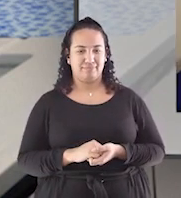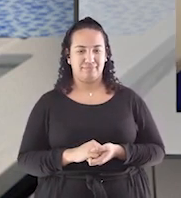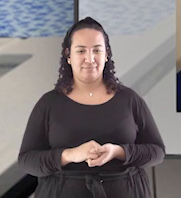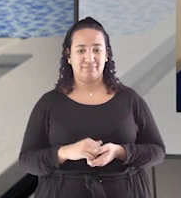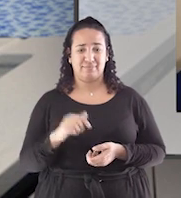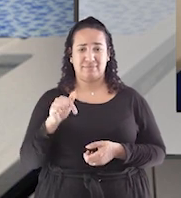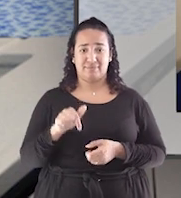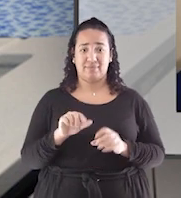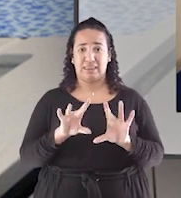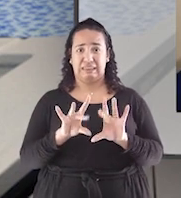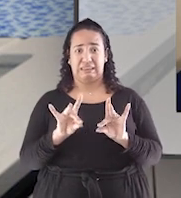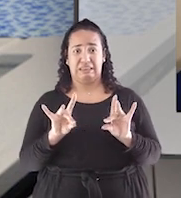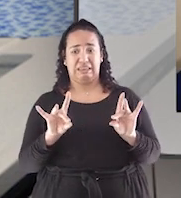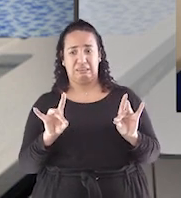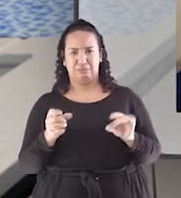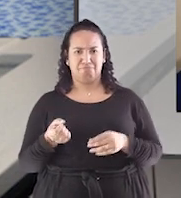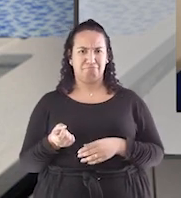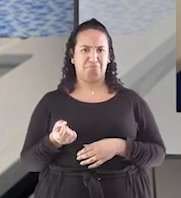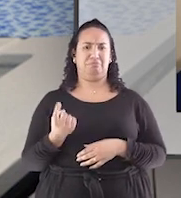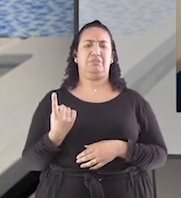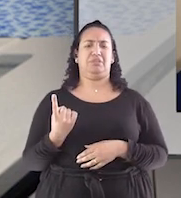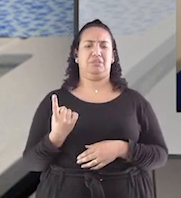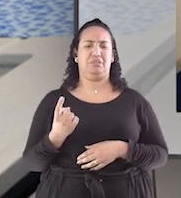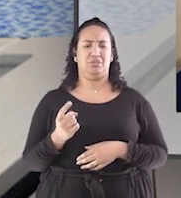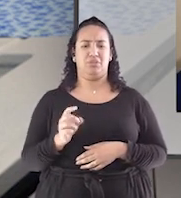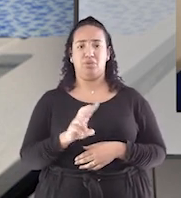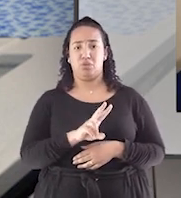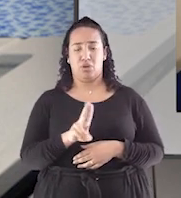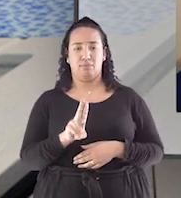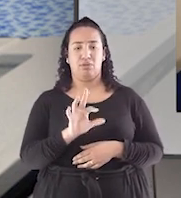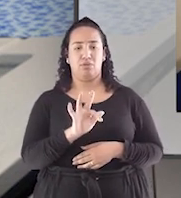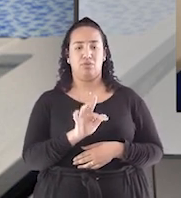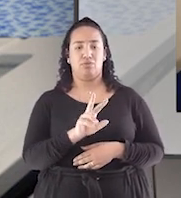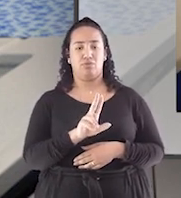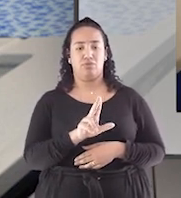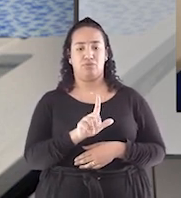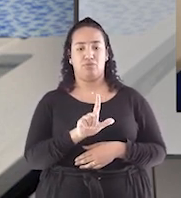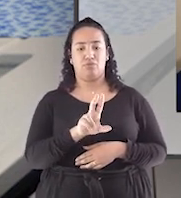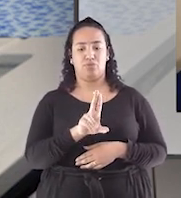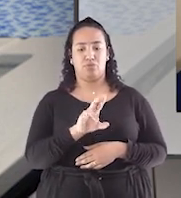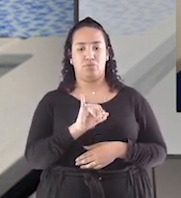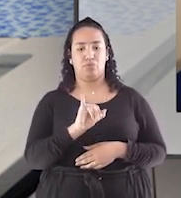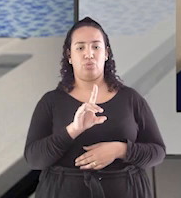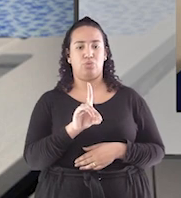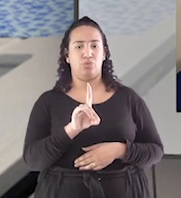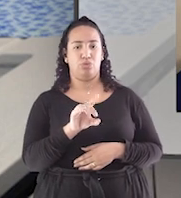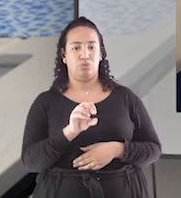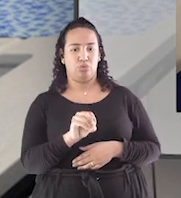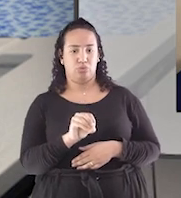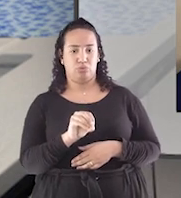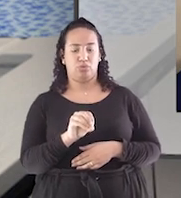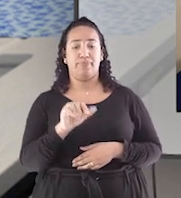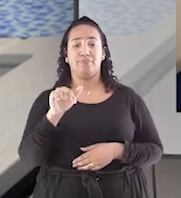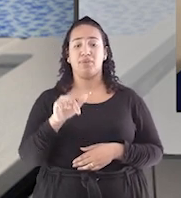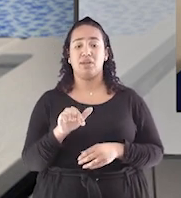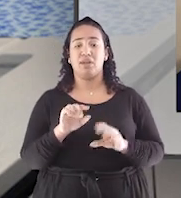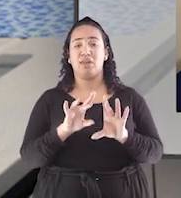E esse líquido maluco é chamado de fluido não newtoniano. É um tipo de